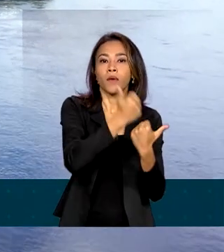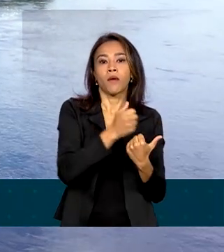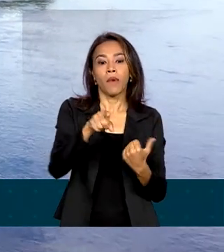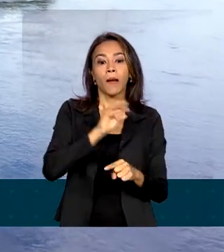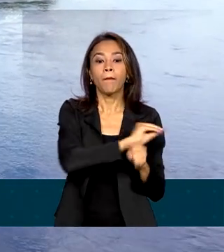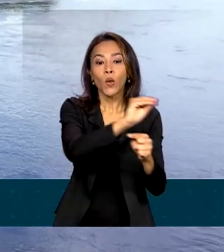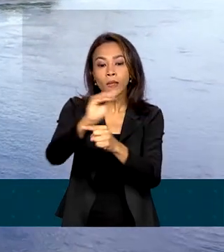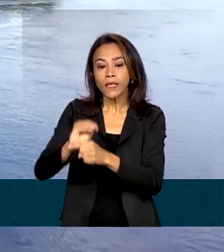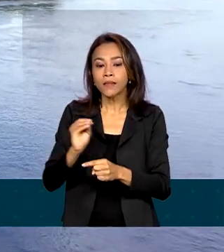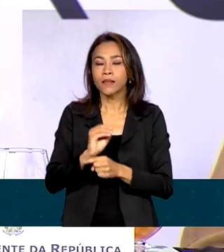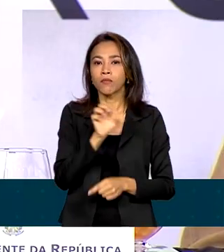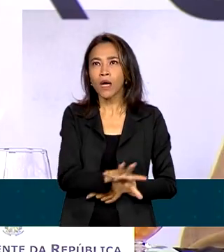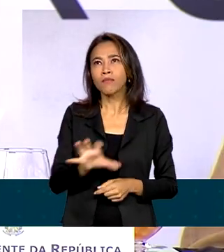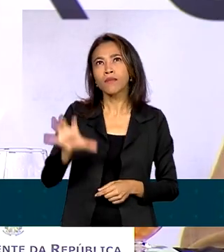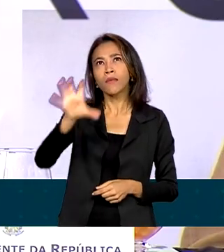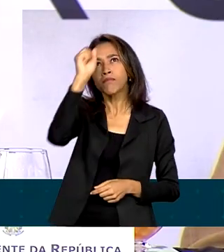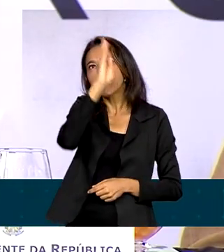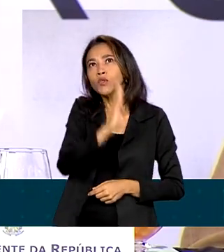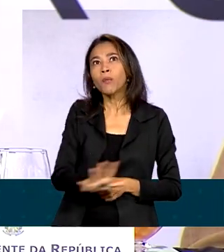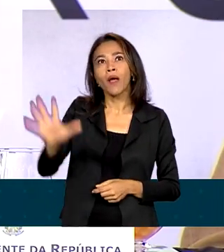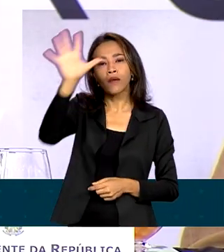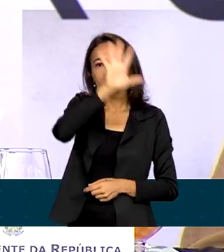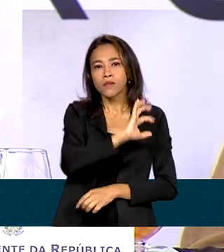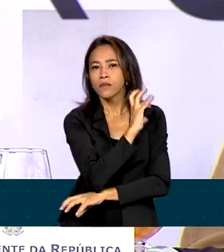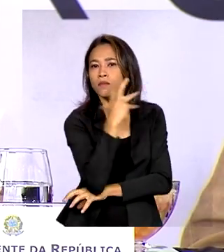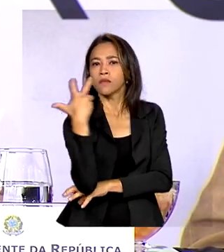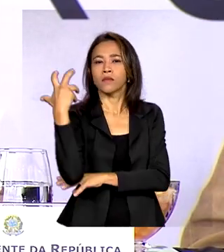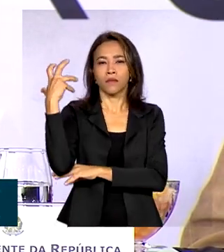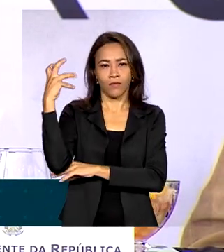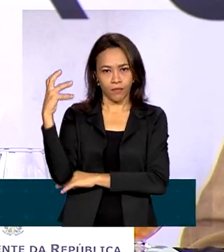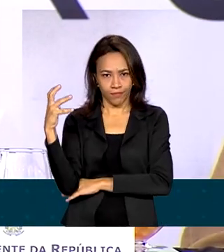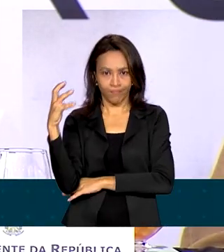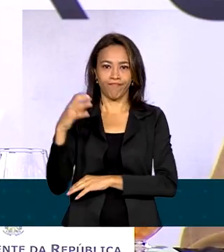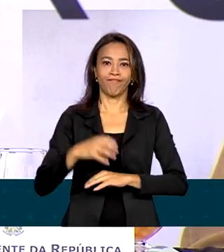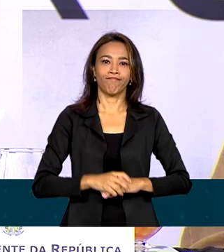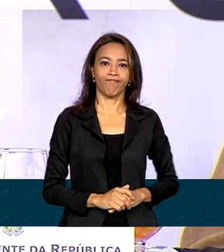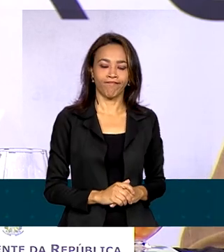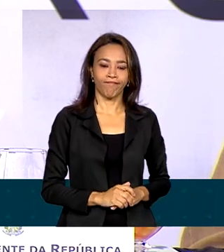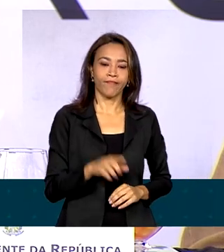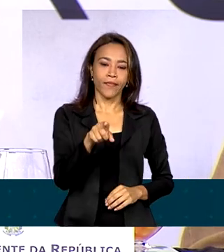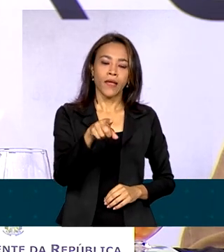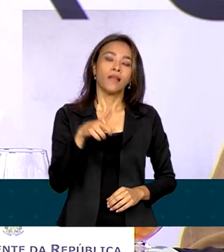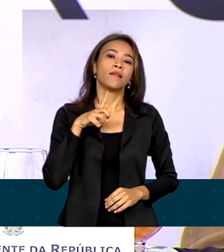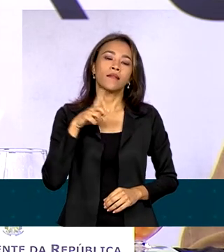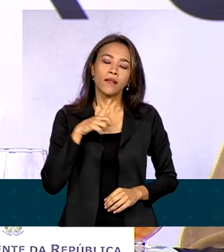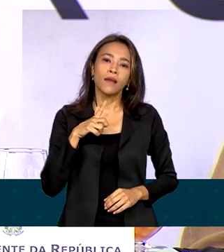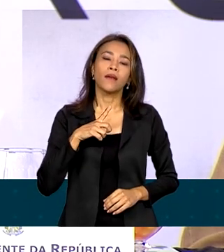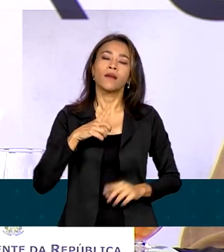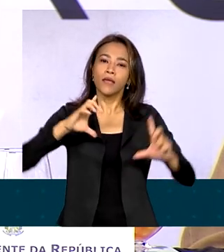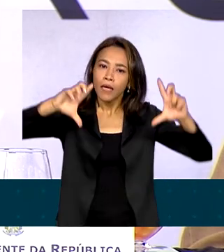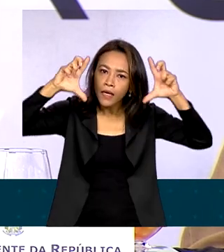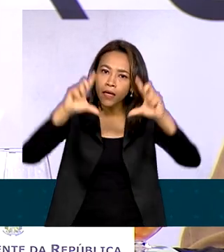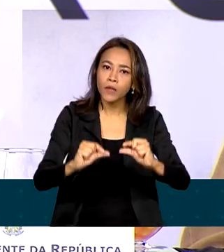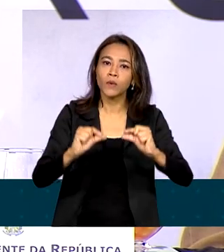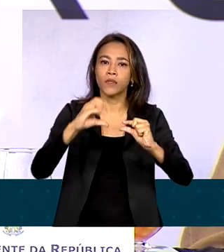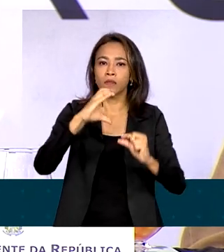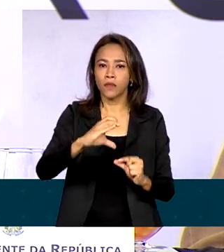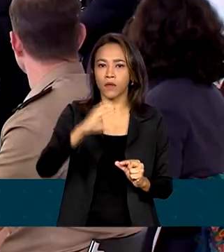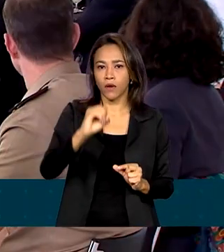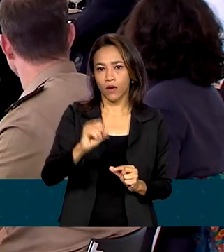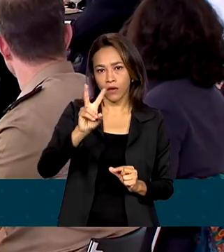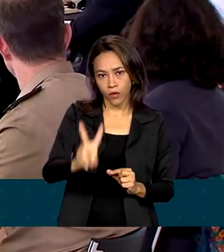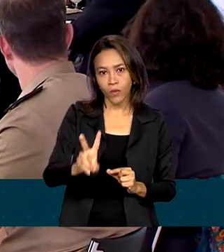dos biomas brasileiros. A maneira mais eficaz de reduzir as emissões de carbono é